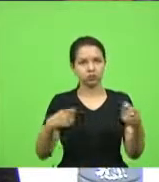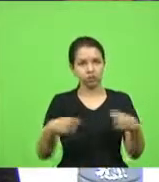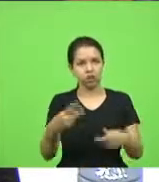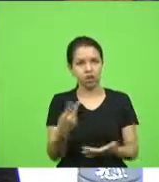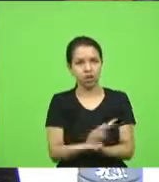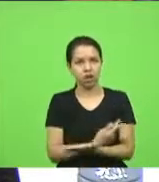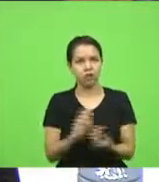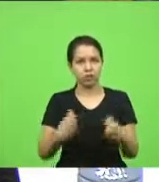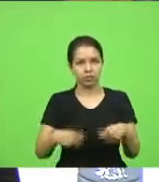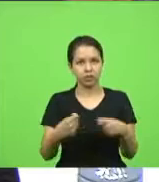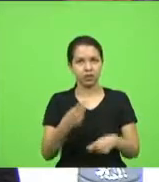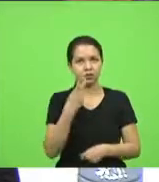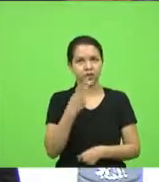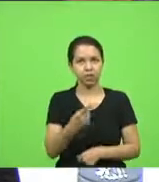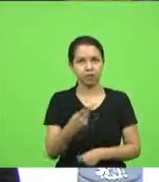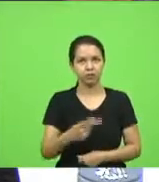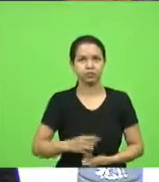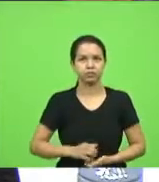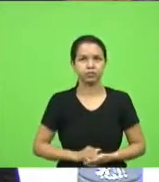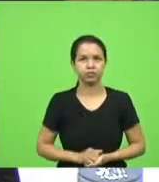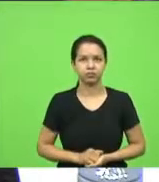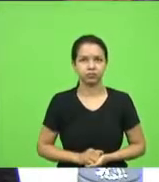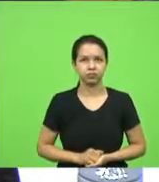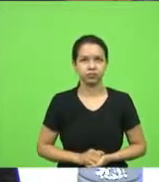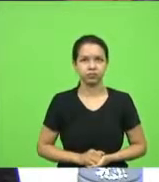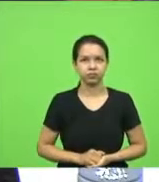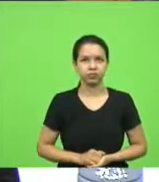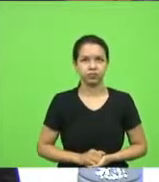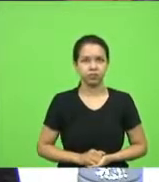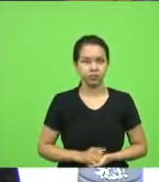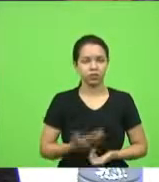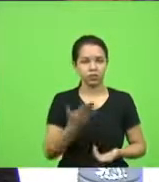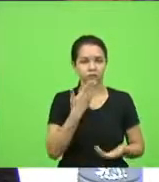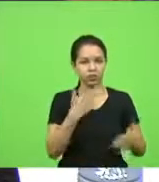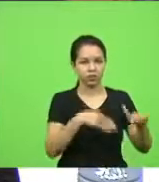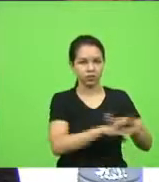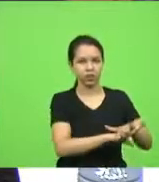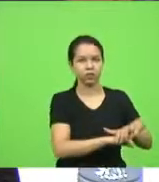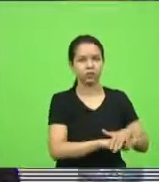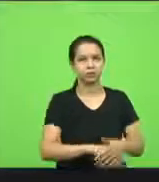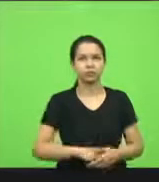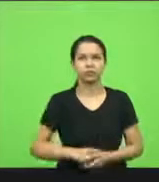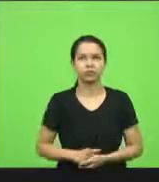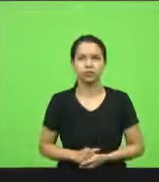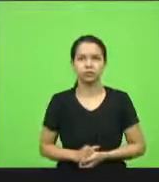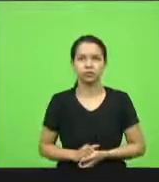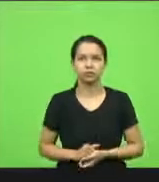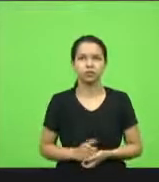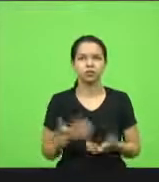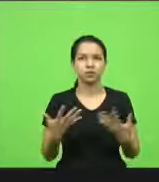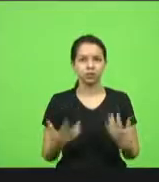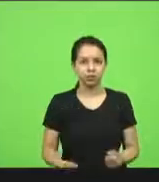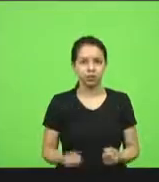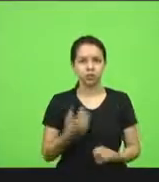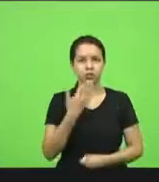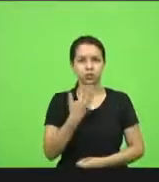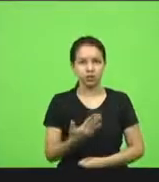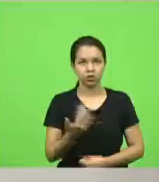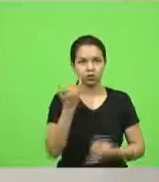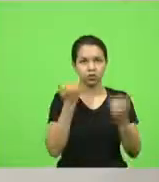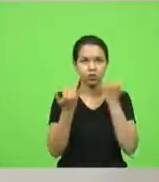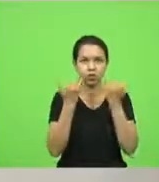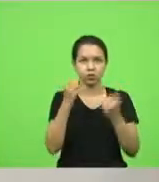que reconhecer isso. Peço o arquivamento. Obrigado. Deferido. Pedido de informação 86,